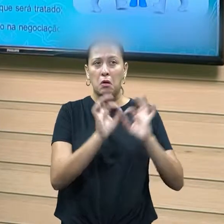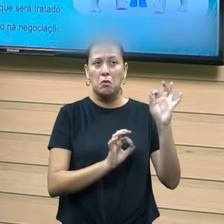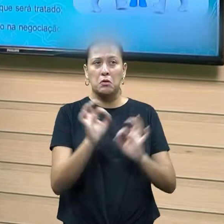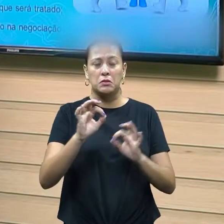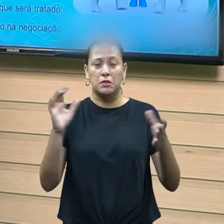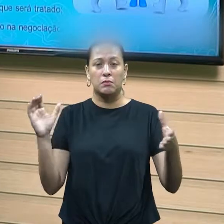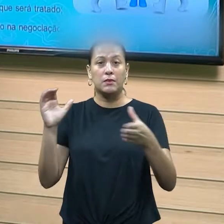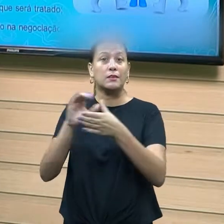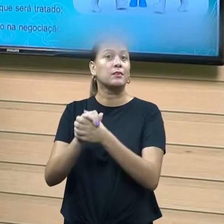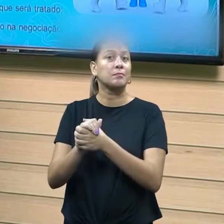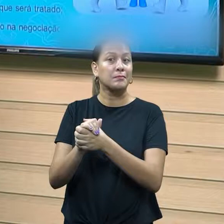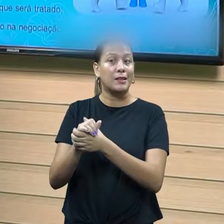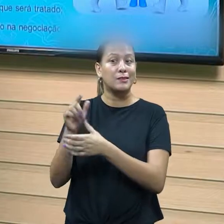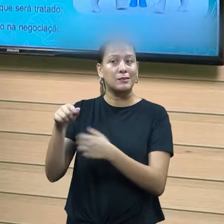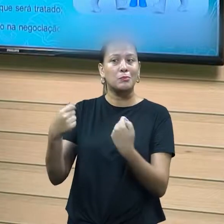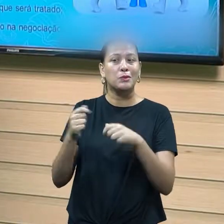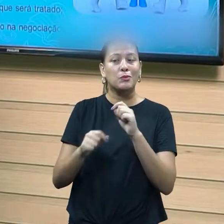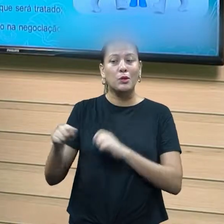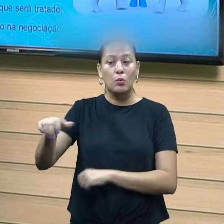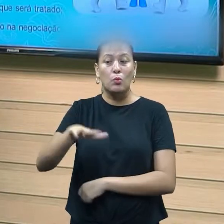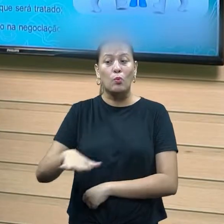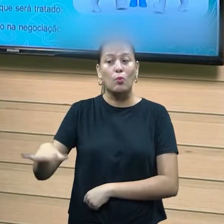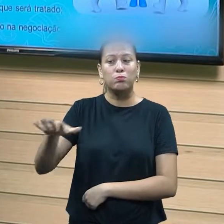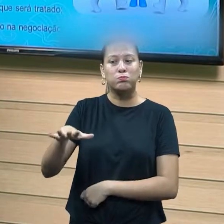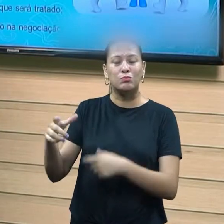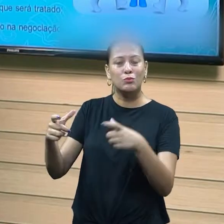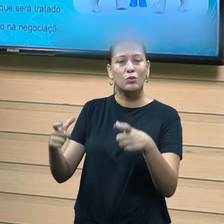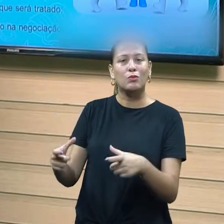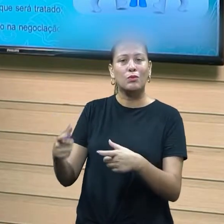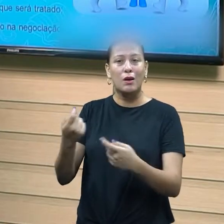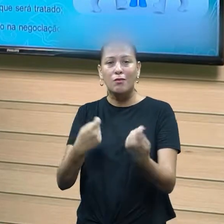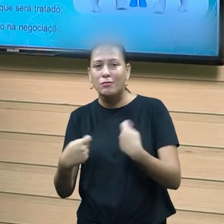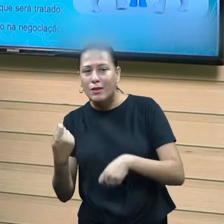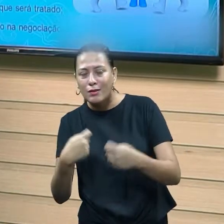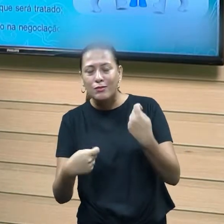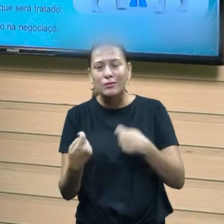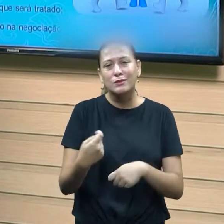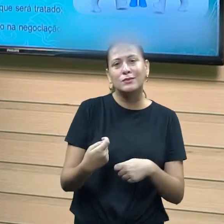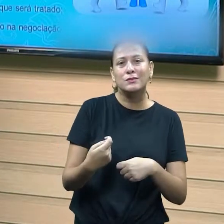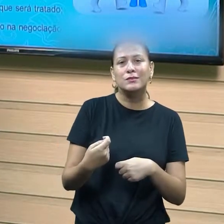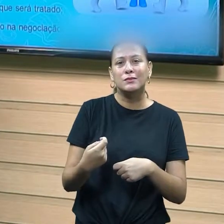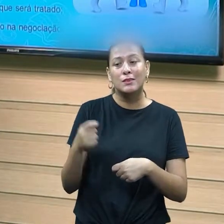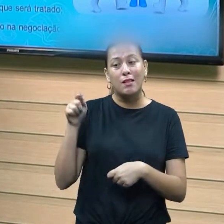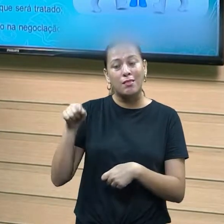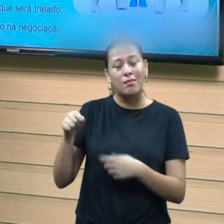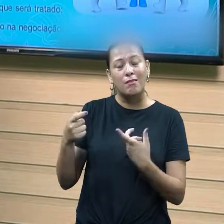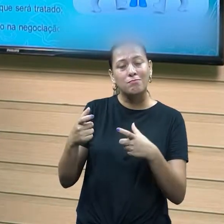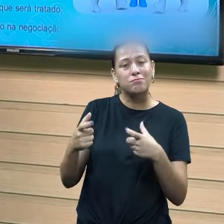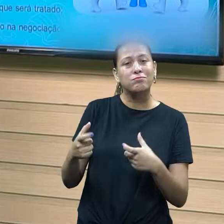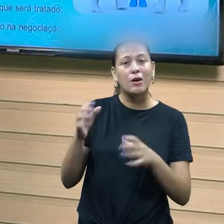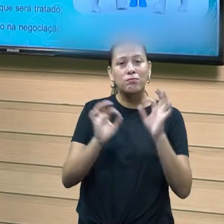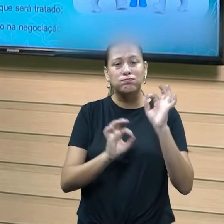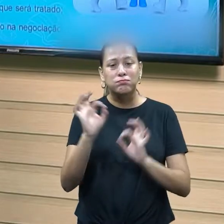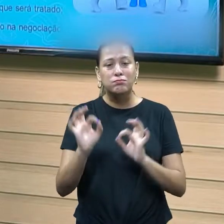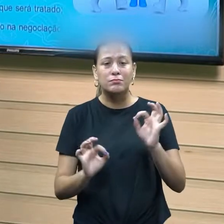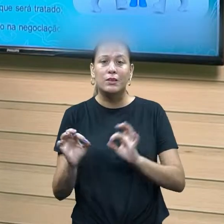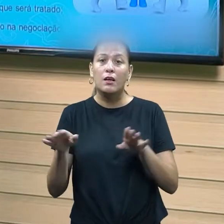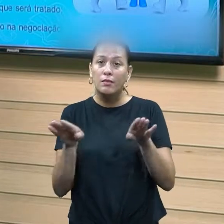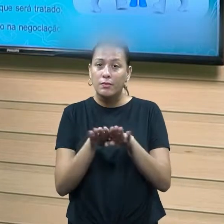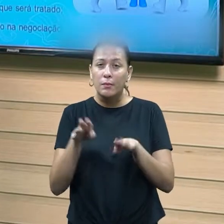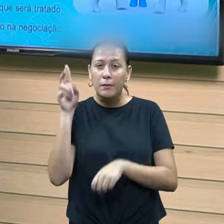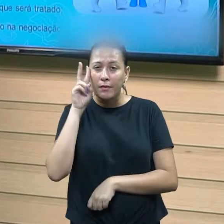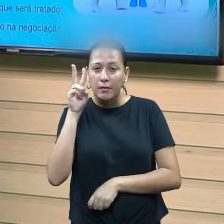tem que saber a questão do espaço, a questão do local, negociar isso. E aí eu trago mais para vocês, assim, vou relembrar a questão da